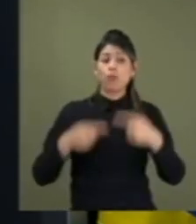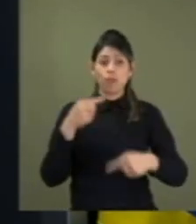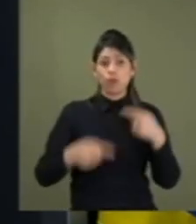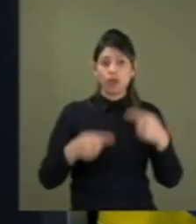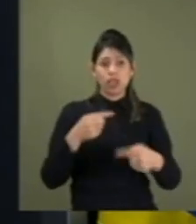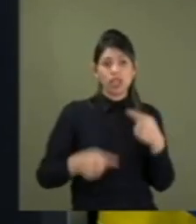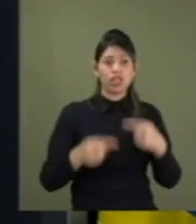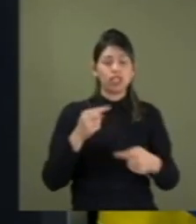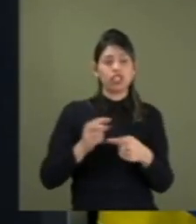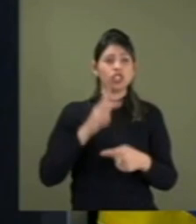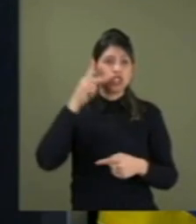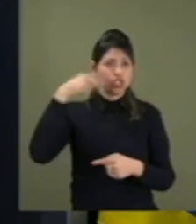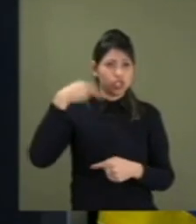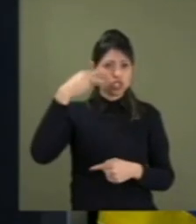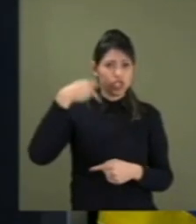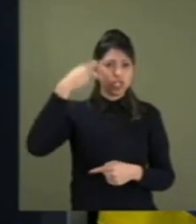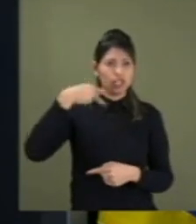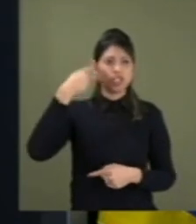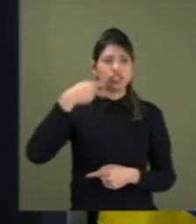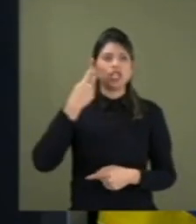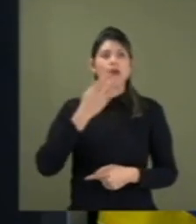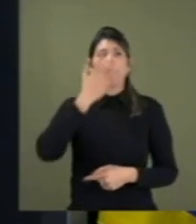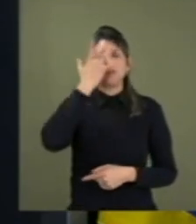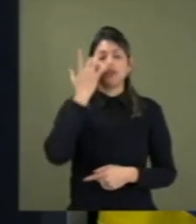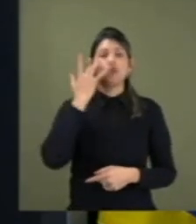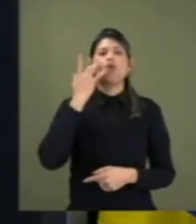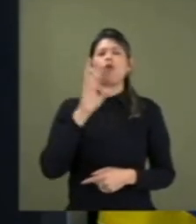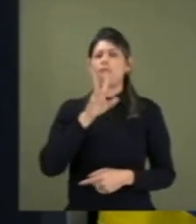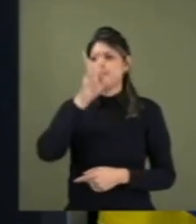empresários